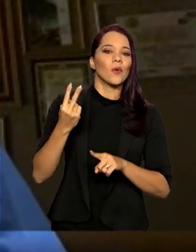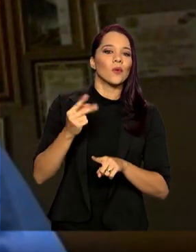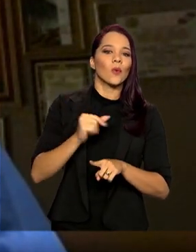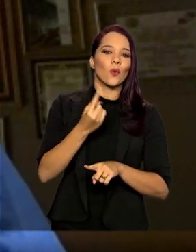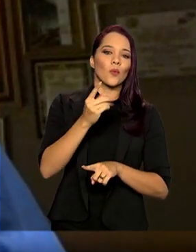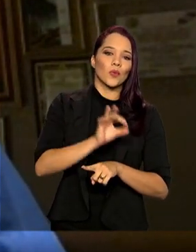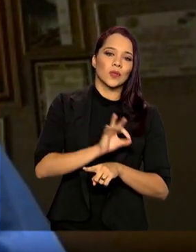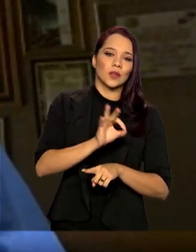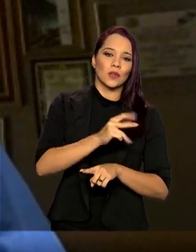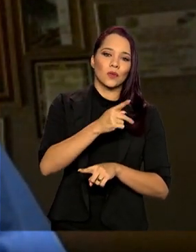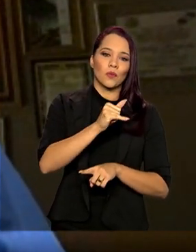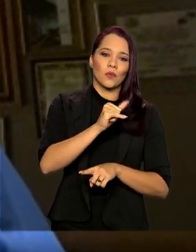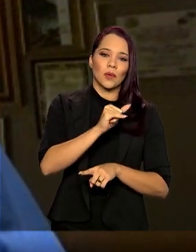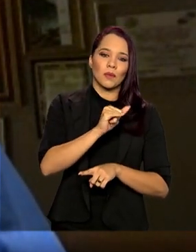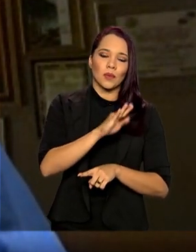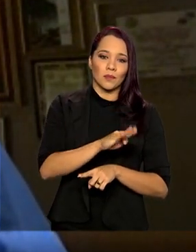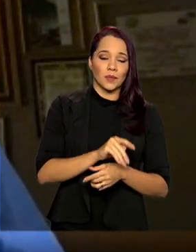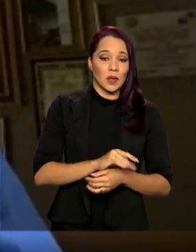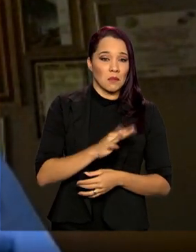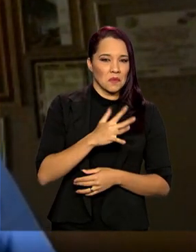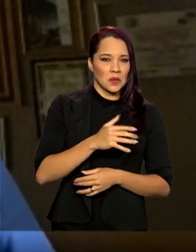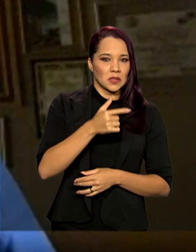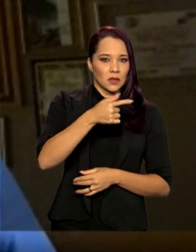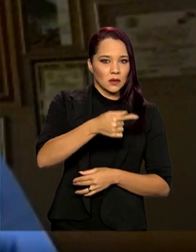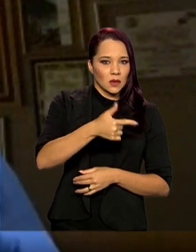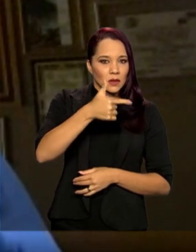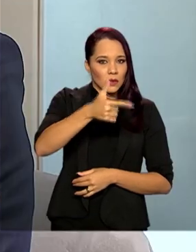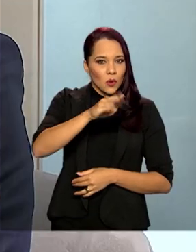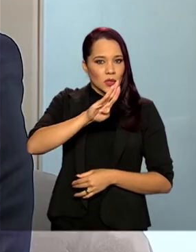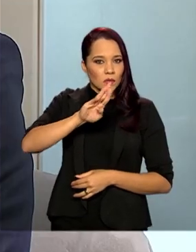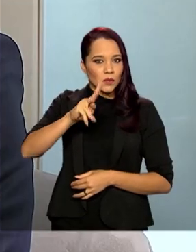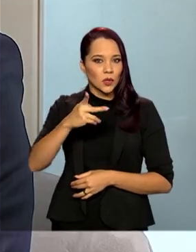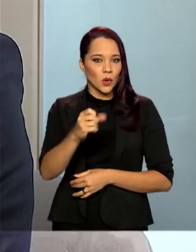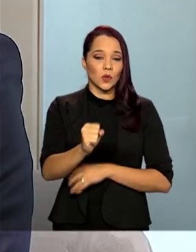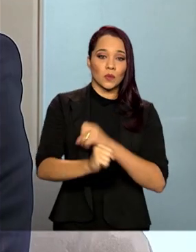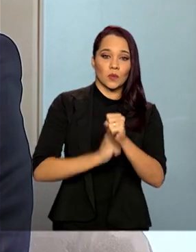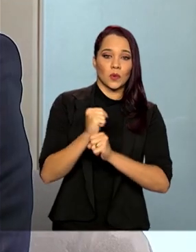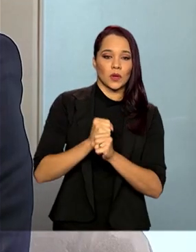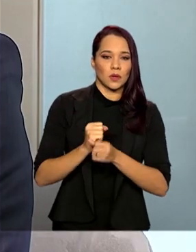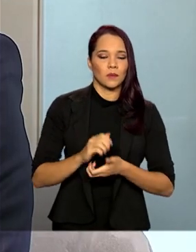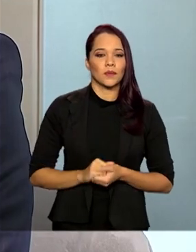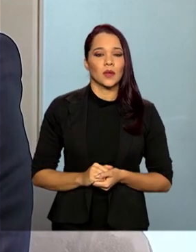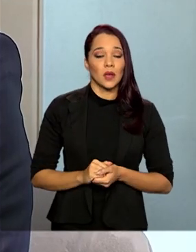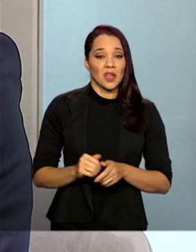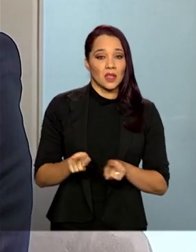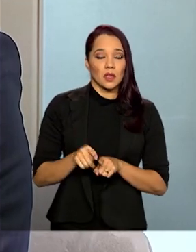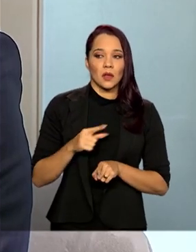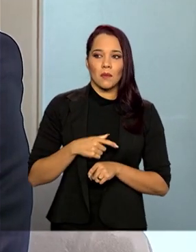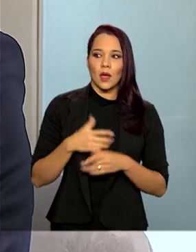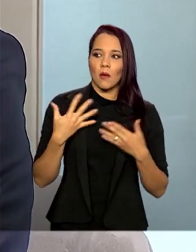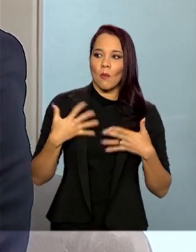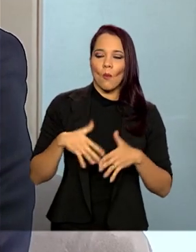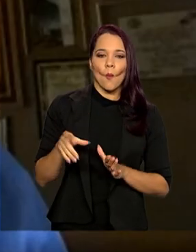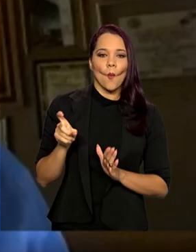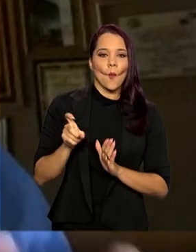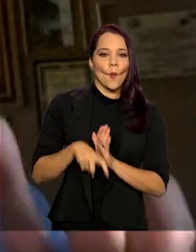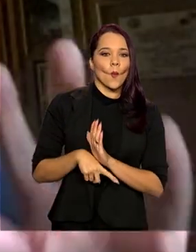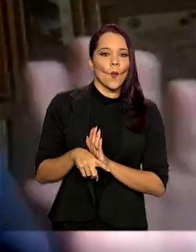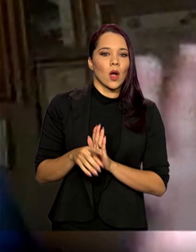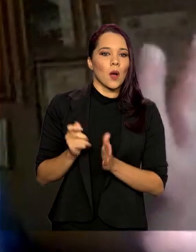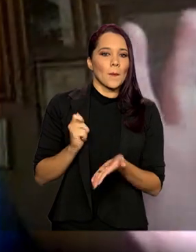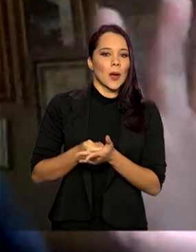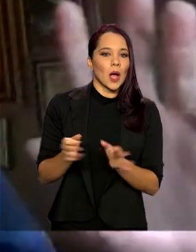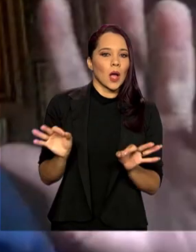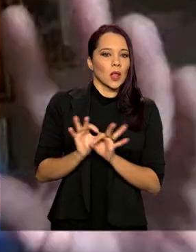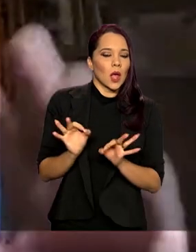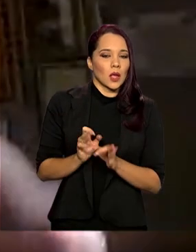do PIB, ou seja, 72 bilhões por ano. E tem a sonegação, que é fruto da informalidade. Se